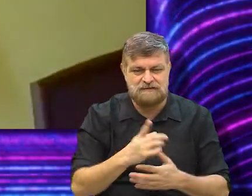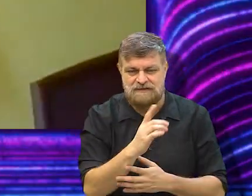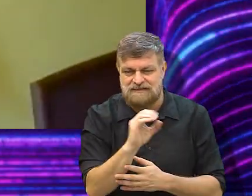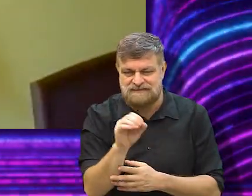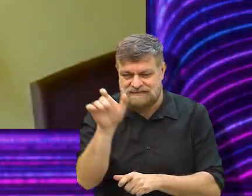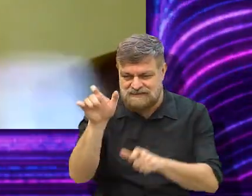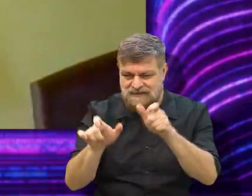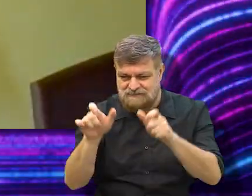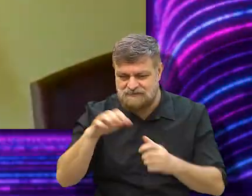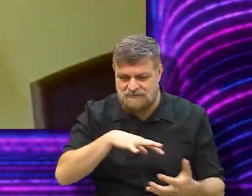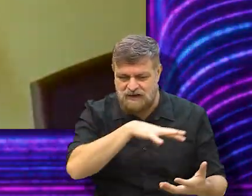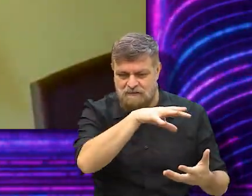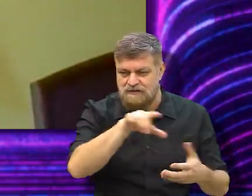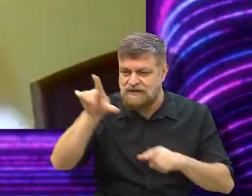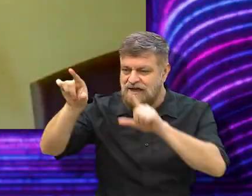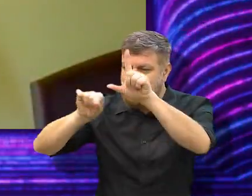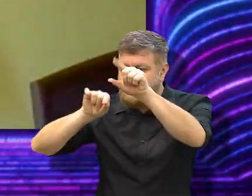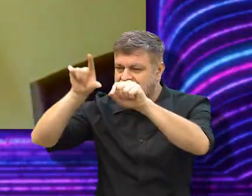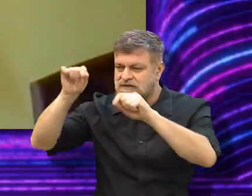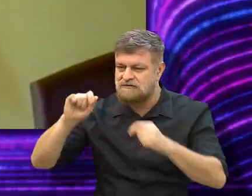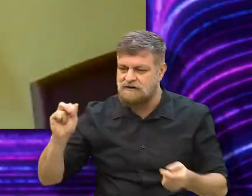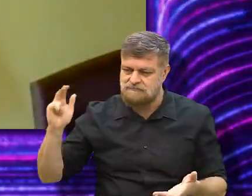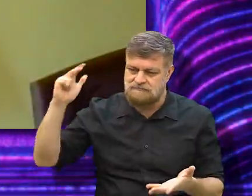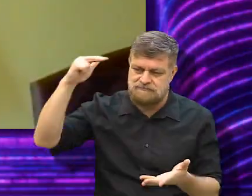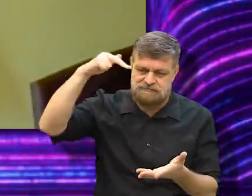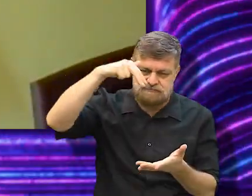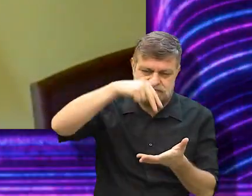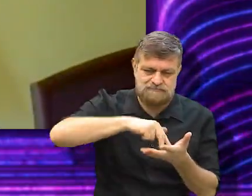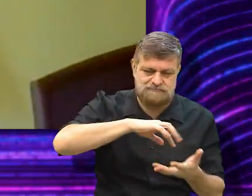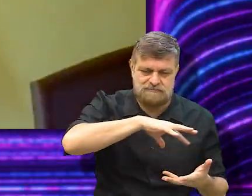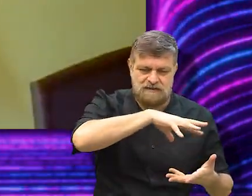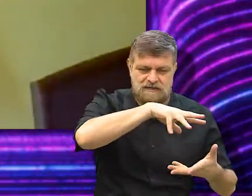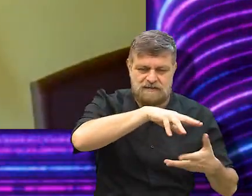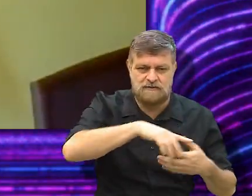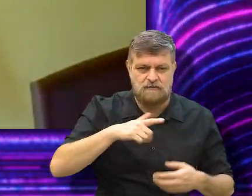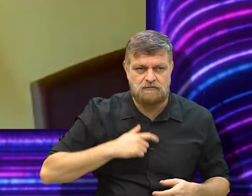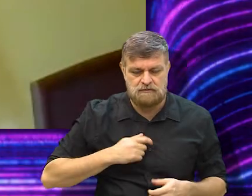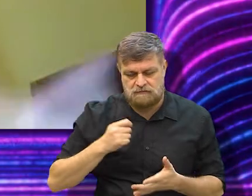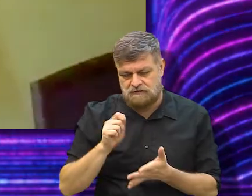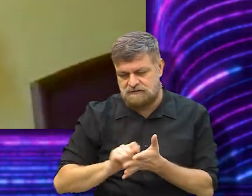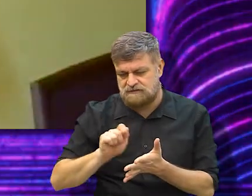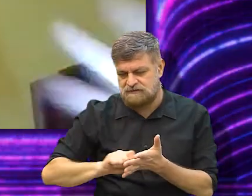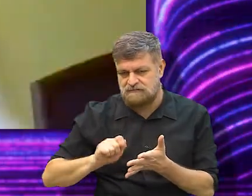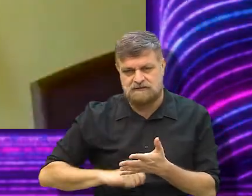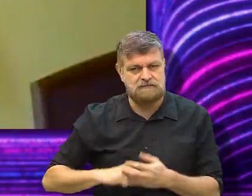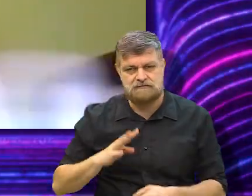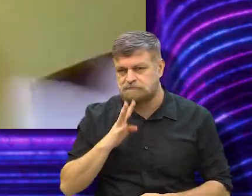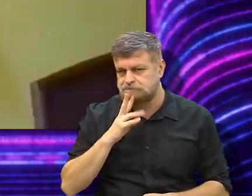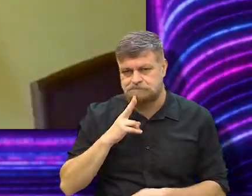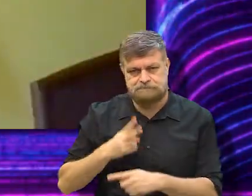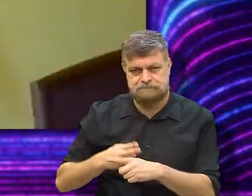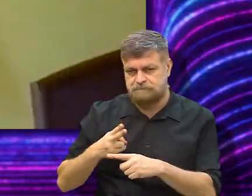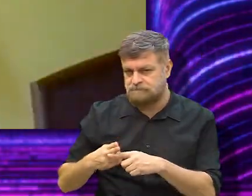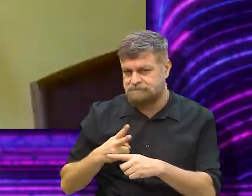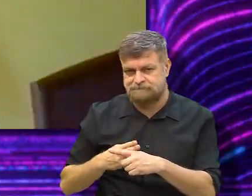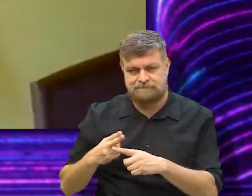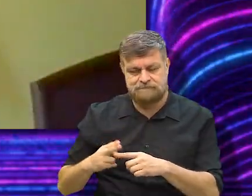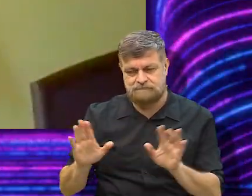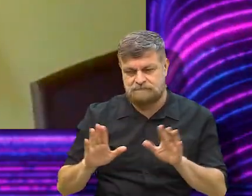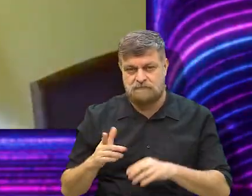as 100 pessoas pra terra, né? Exatamente. as pessoas que vêm pra terra. Eu vou te dizer que, assim, quando eu escrevi o livro eu não tinha visto.